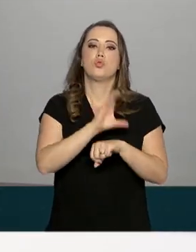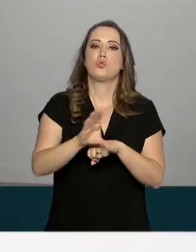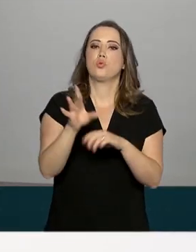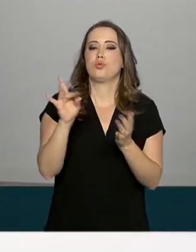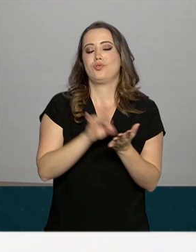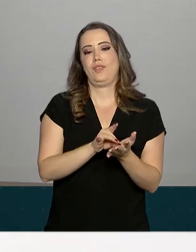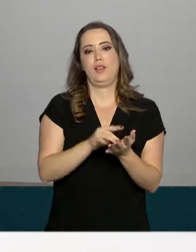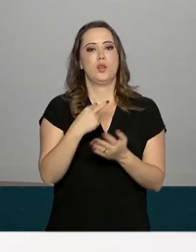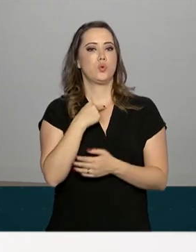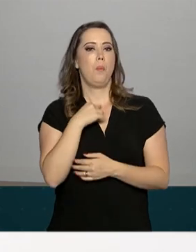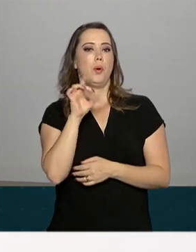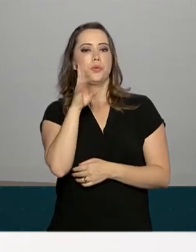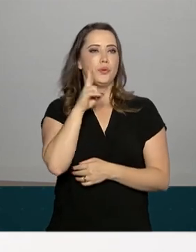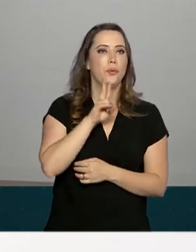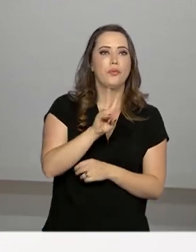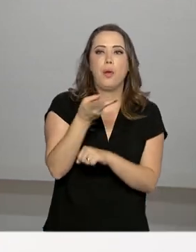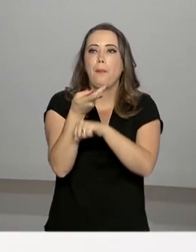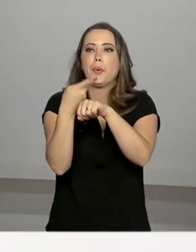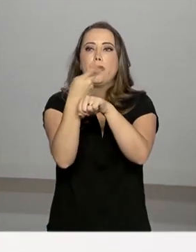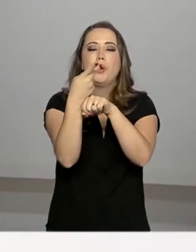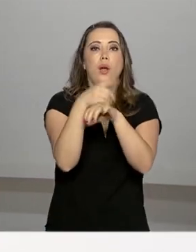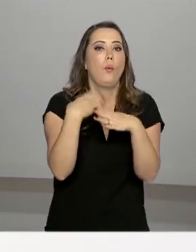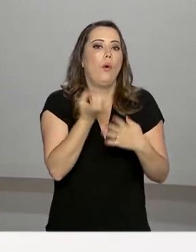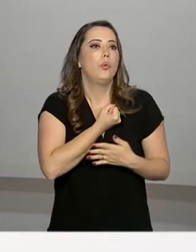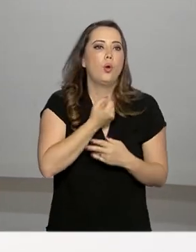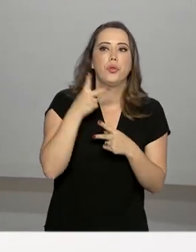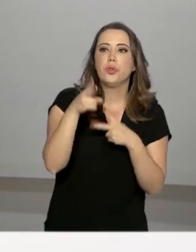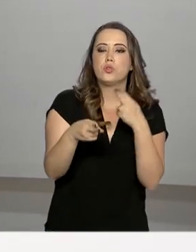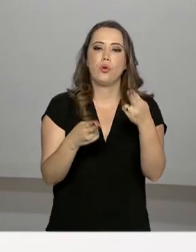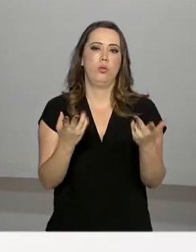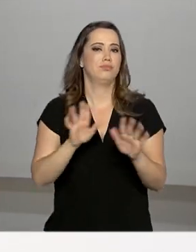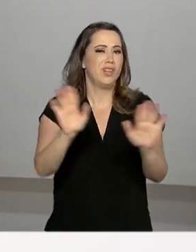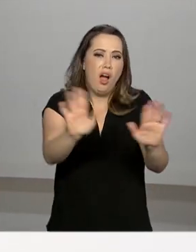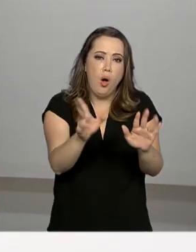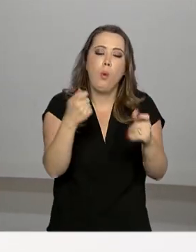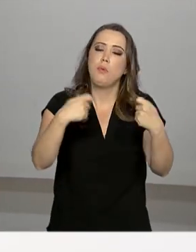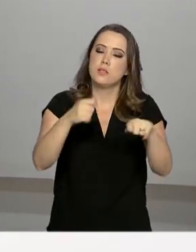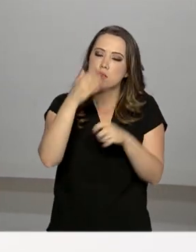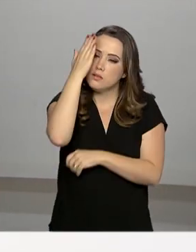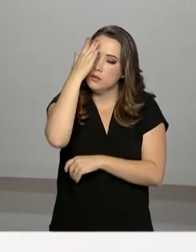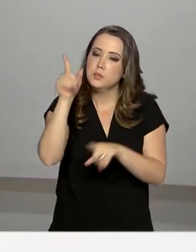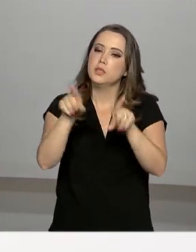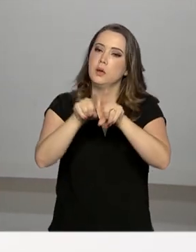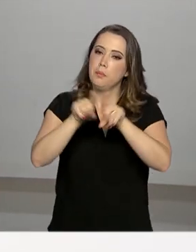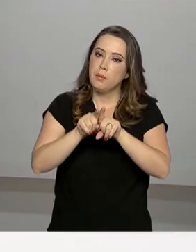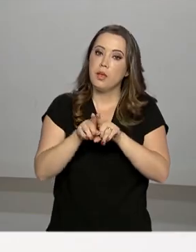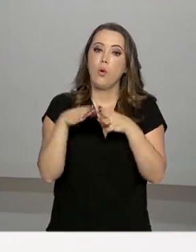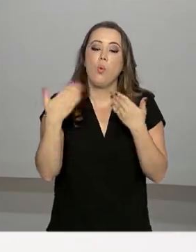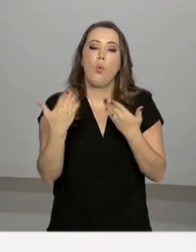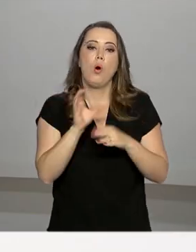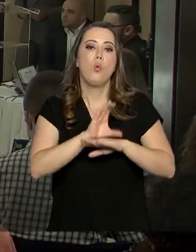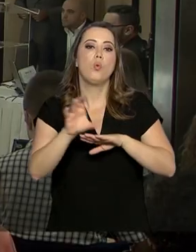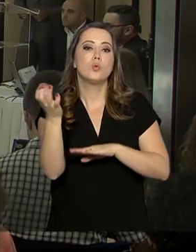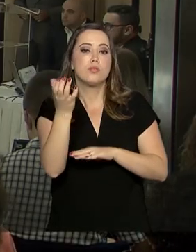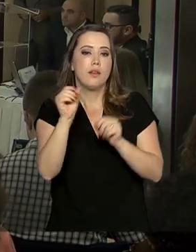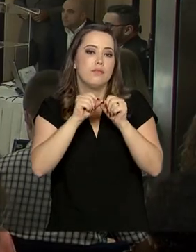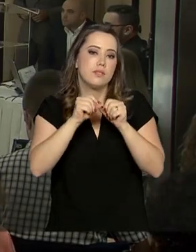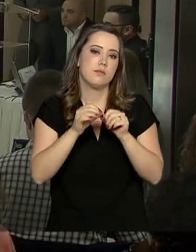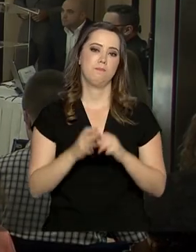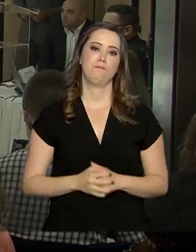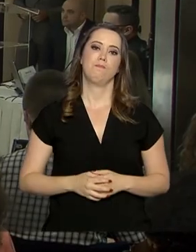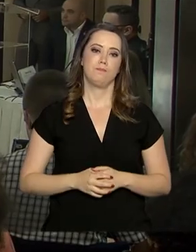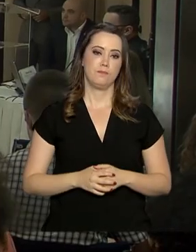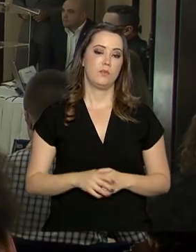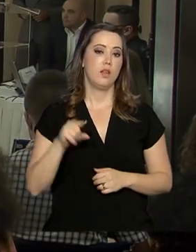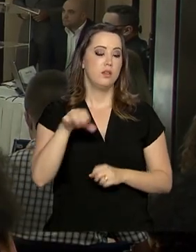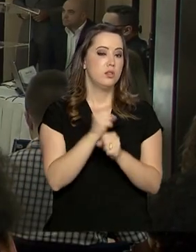Não aconselharia a pessoa a ir atrás apenas da nota de corte. É importante ele também ter uma afinidade com o curso. Neste ano,